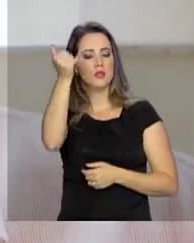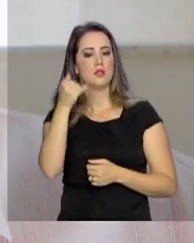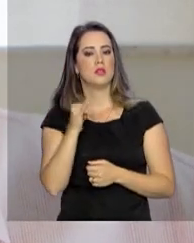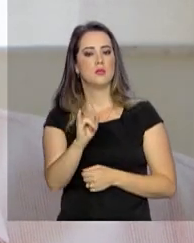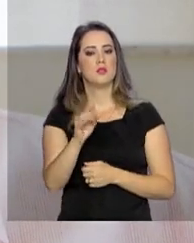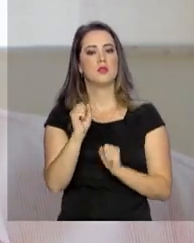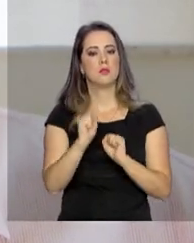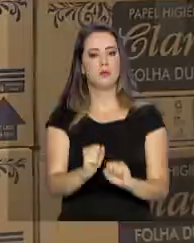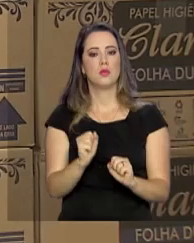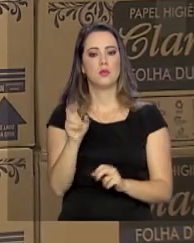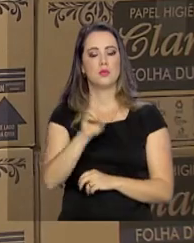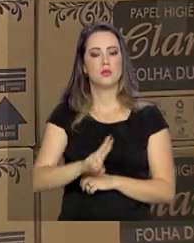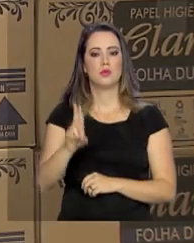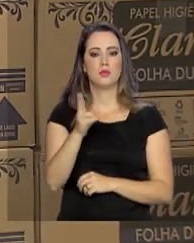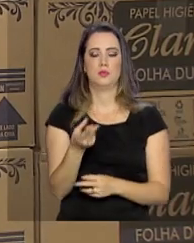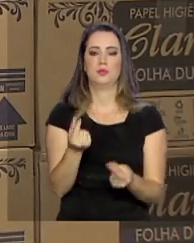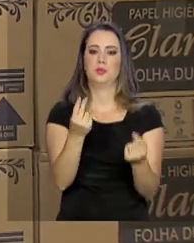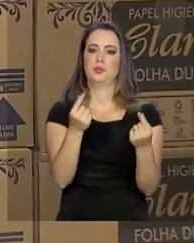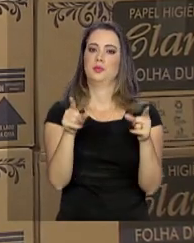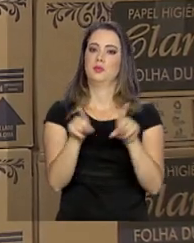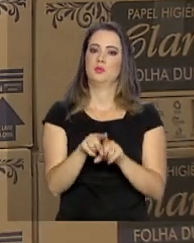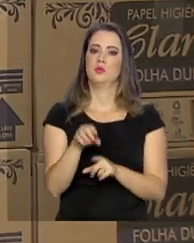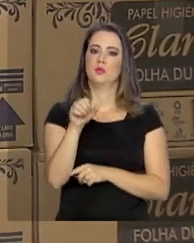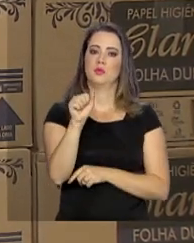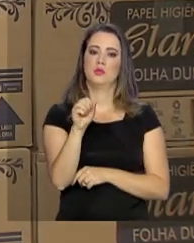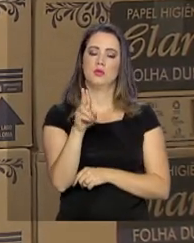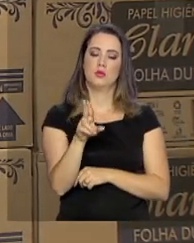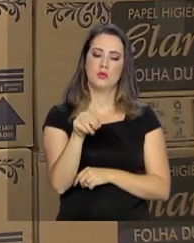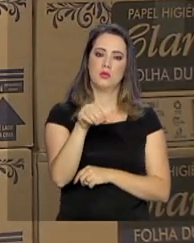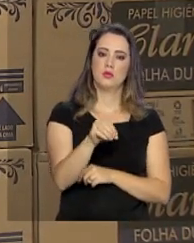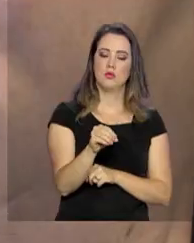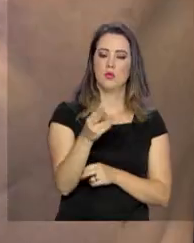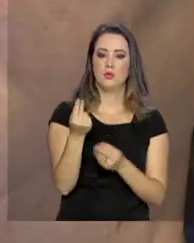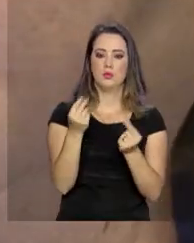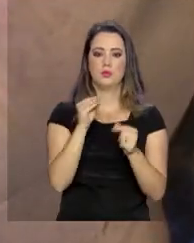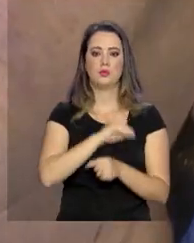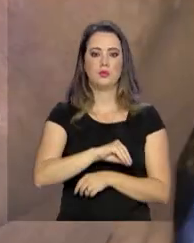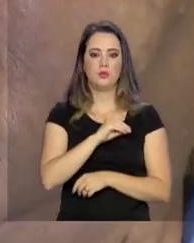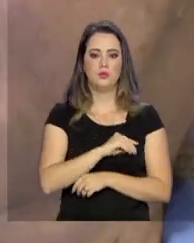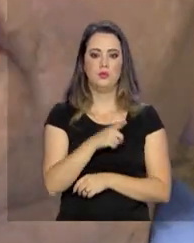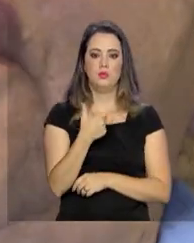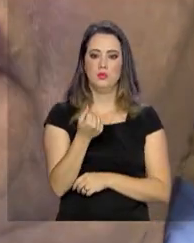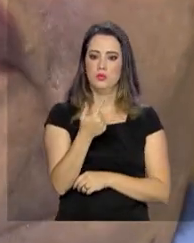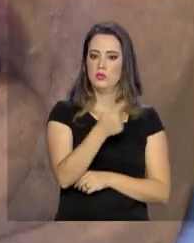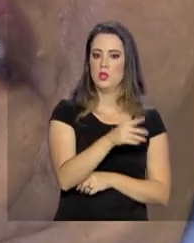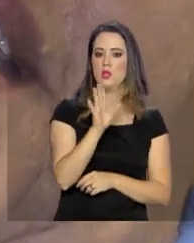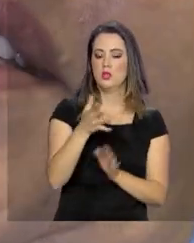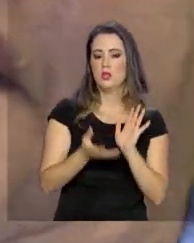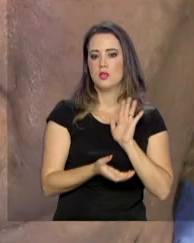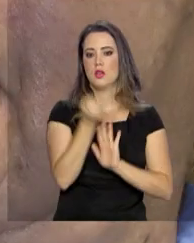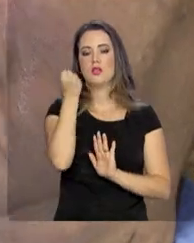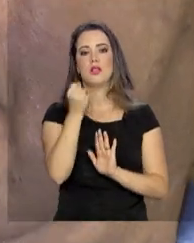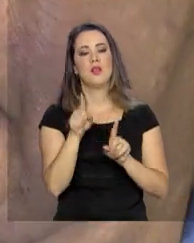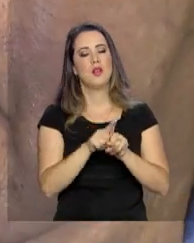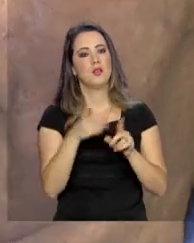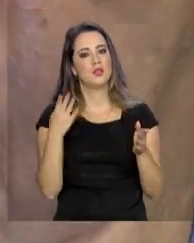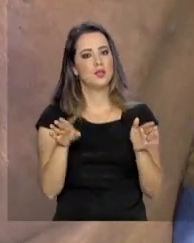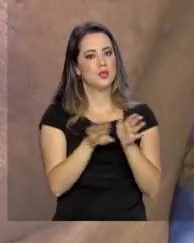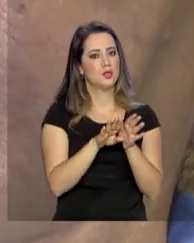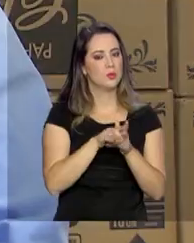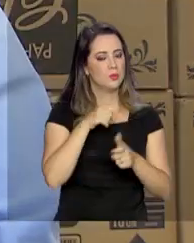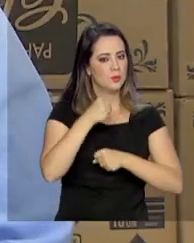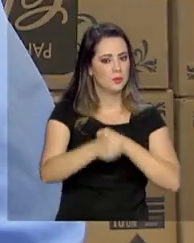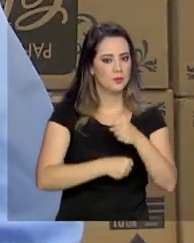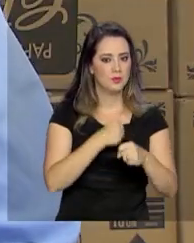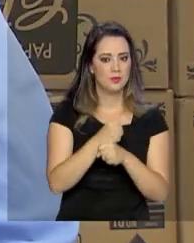pode utilizar aquele recurso. O abono salarial de 2017, a Luciene já recebeu. Agora não vê a hora de chegar o ano